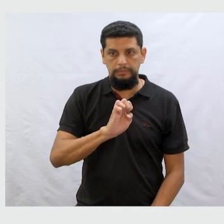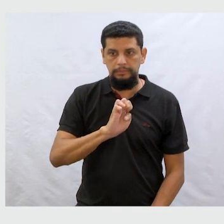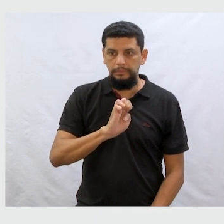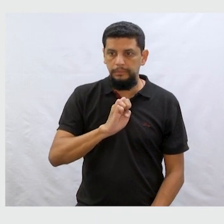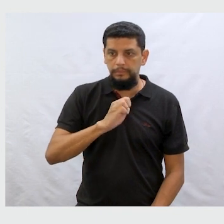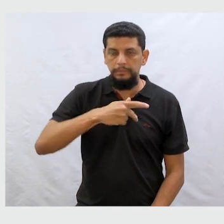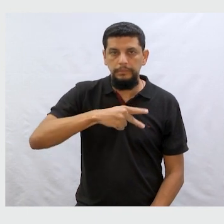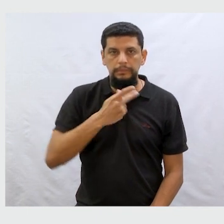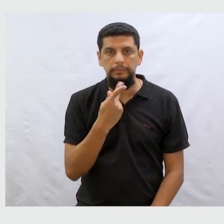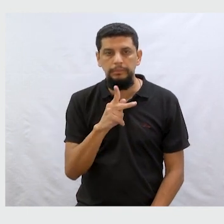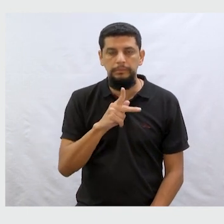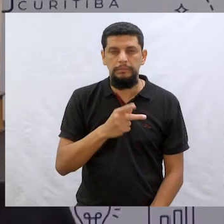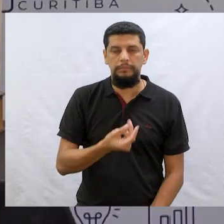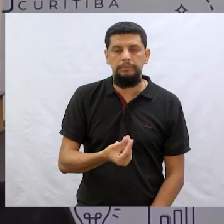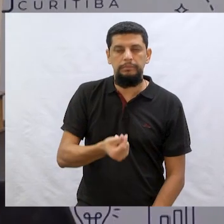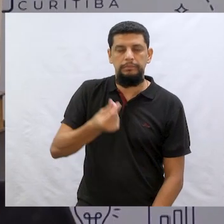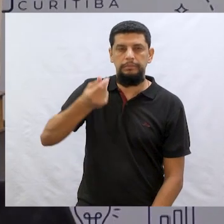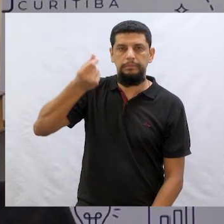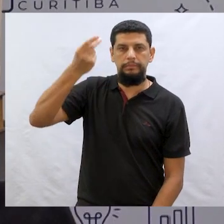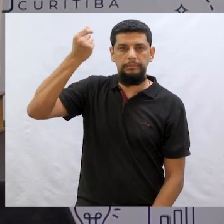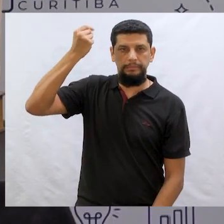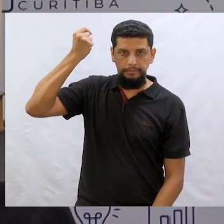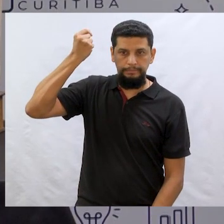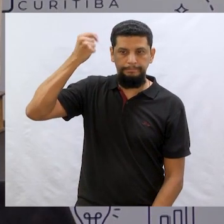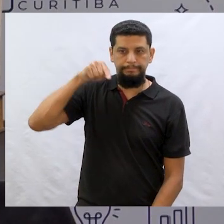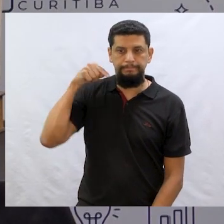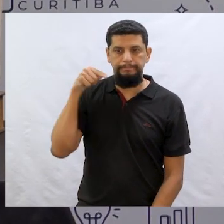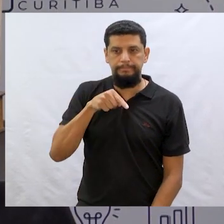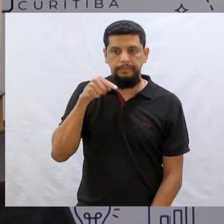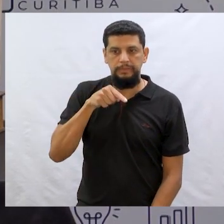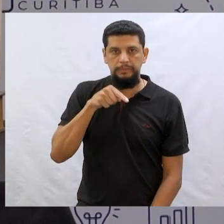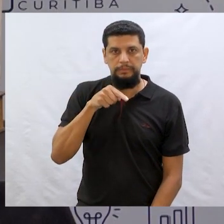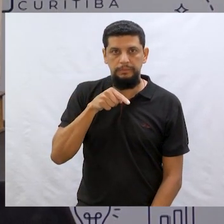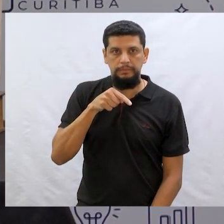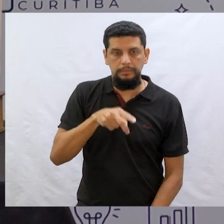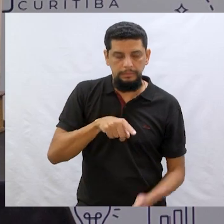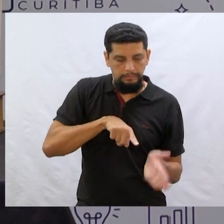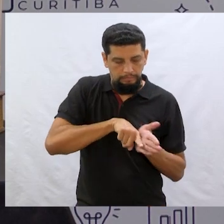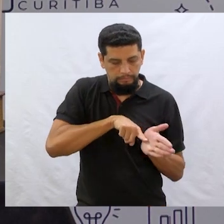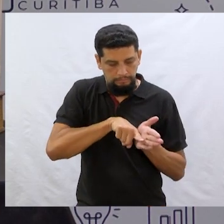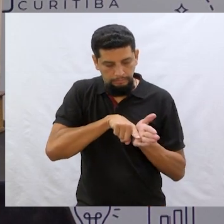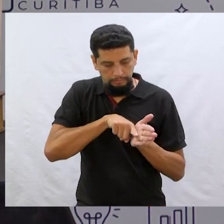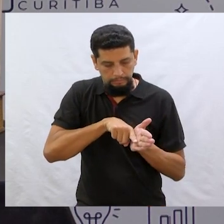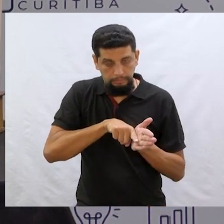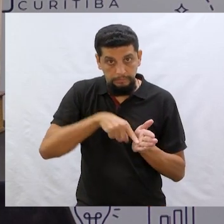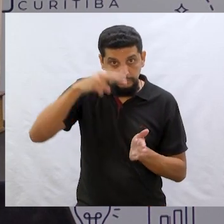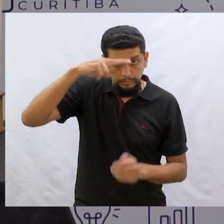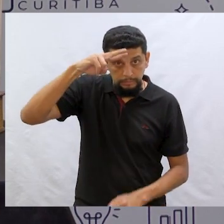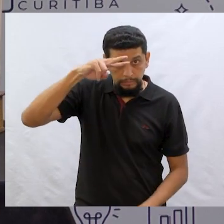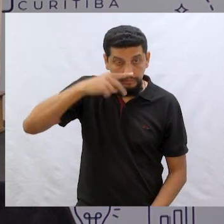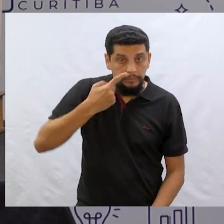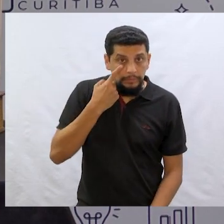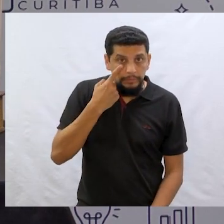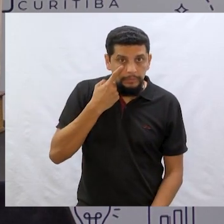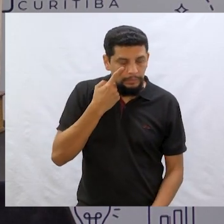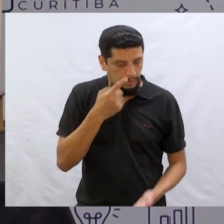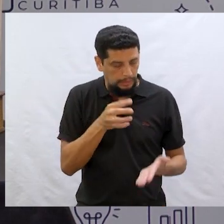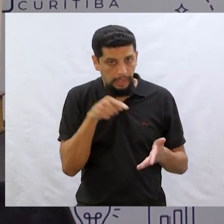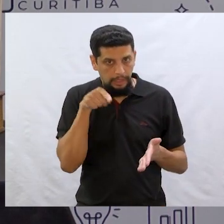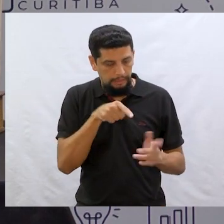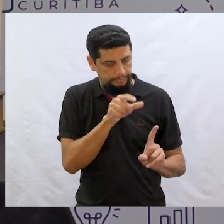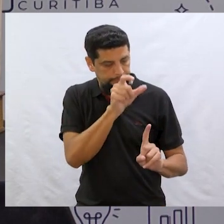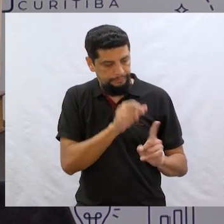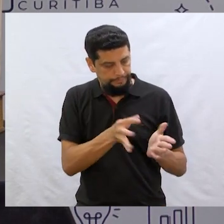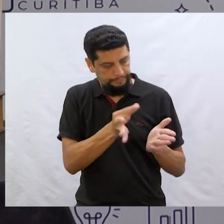Ele foi a pessoa que lá antigamente, muito tempo atrás ele pesquisou essa história, ouviu essa história e ele o que?